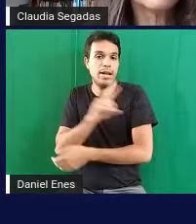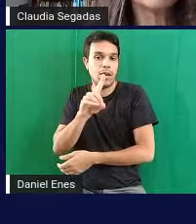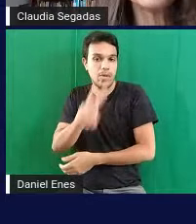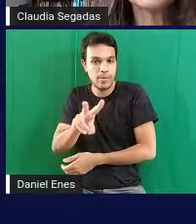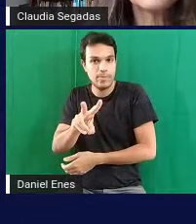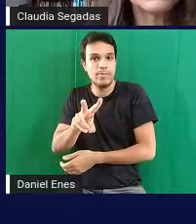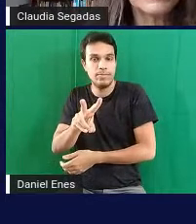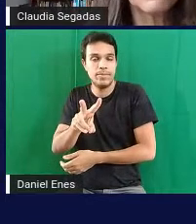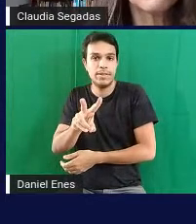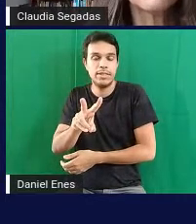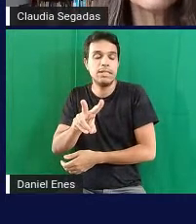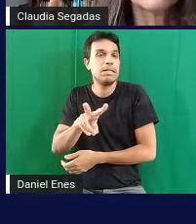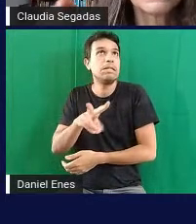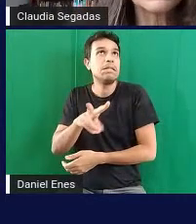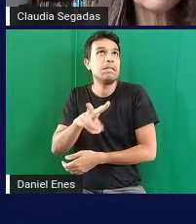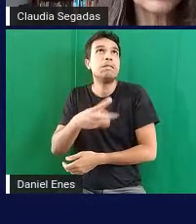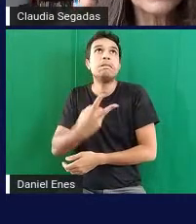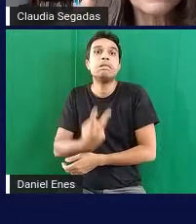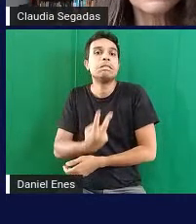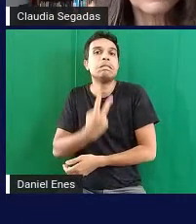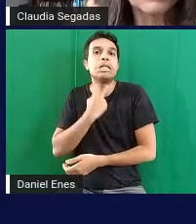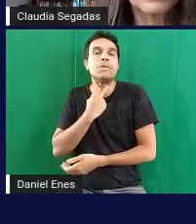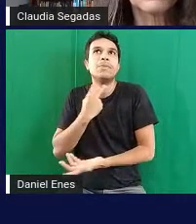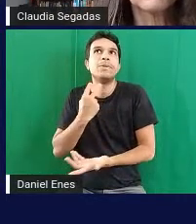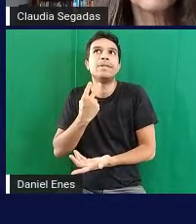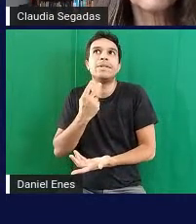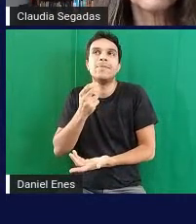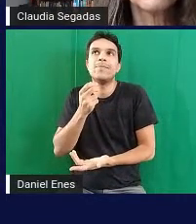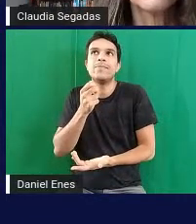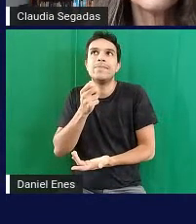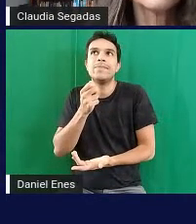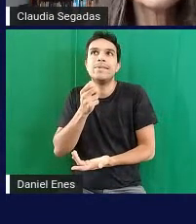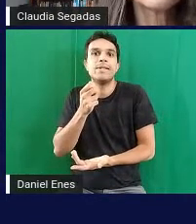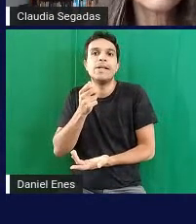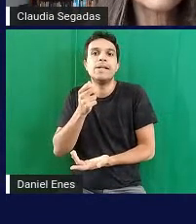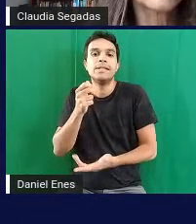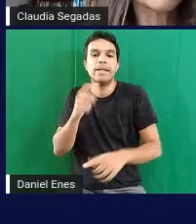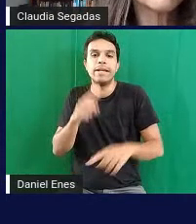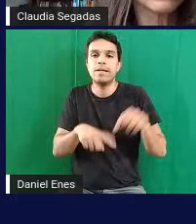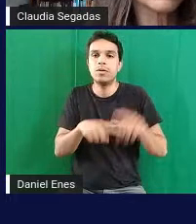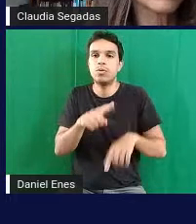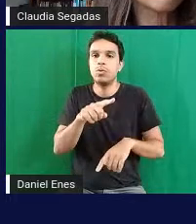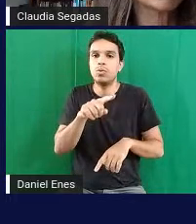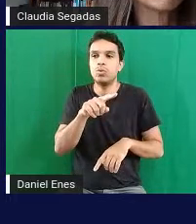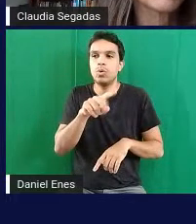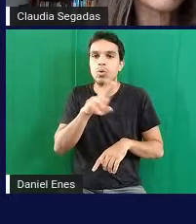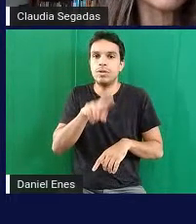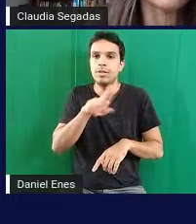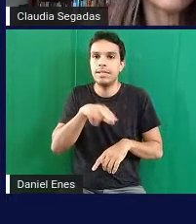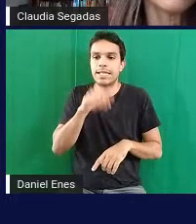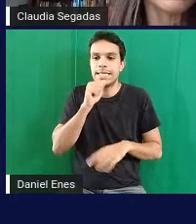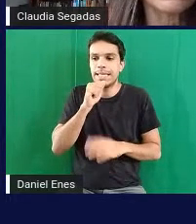que não poderiam sem a utilização do recurso realizar a atividade